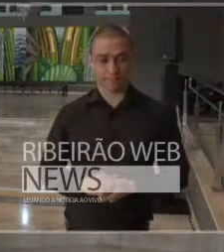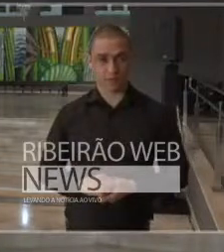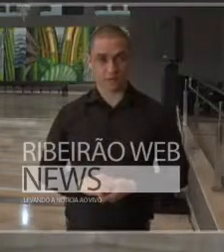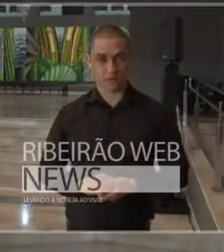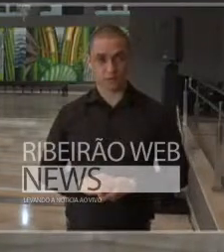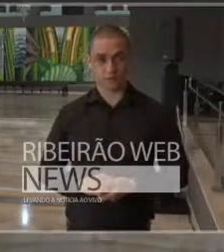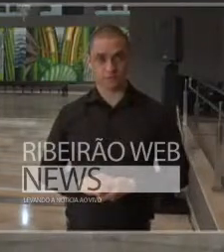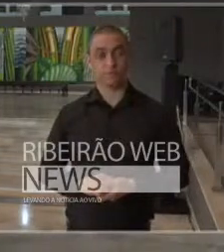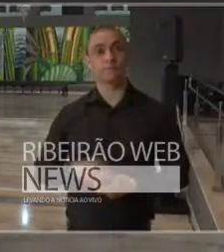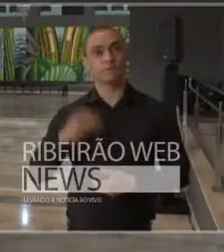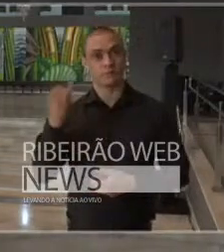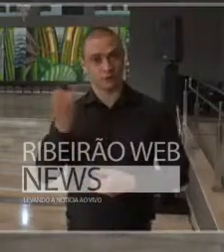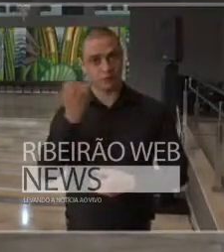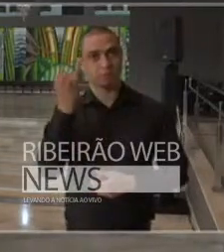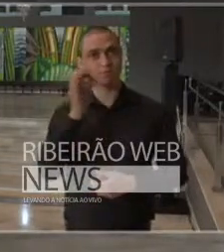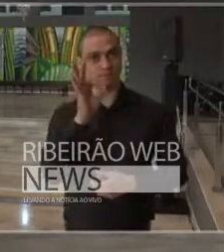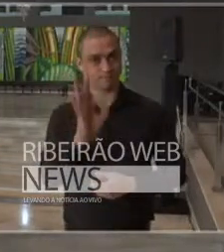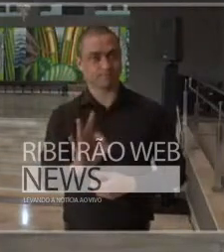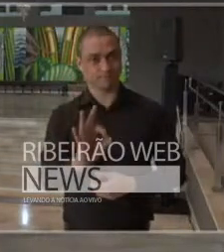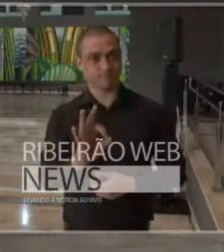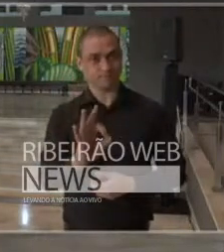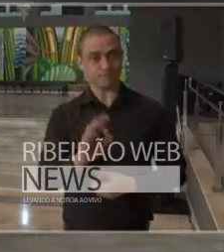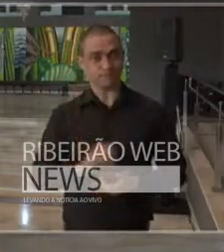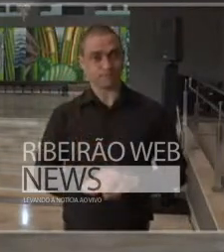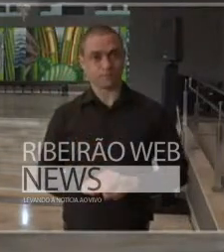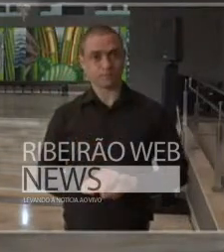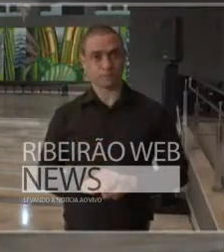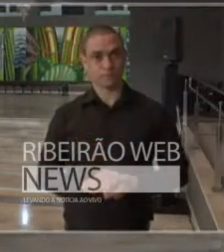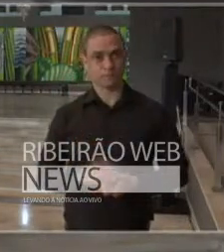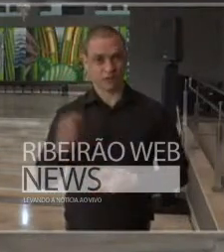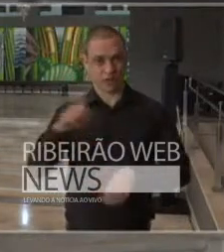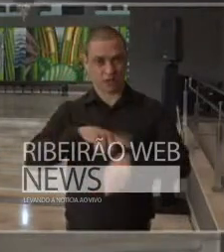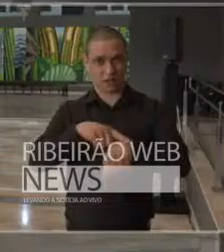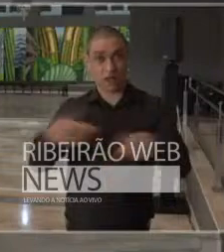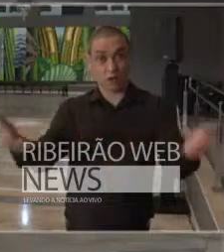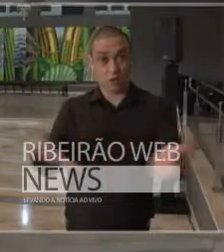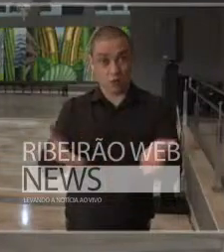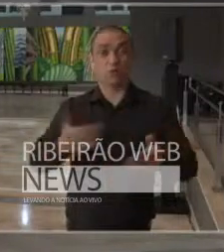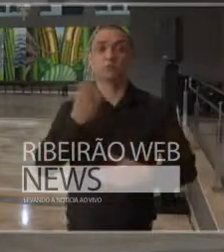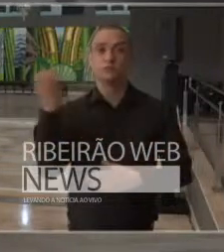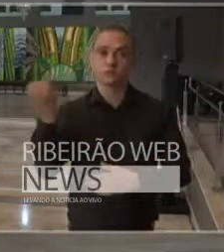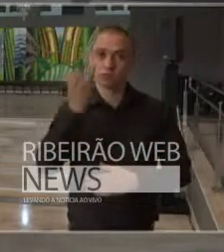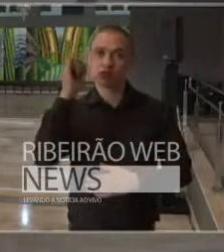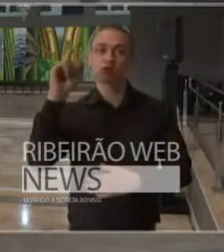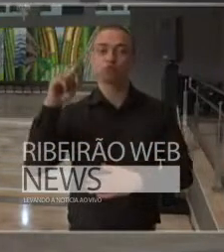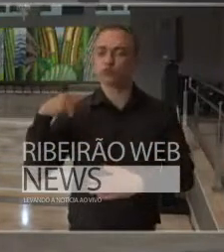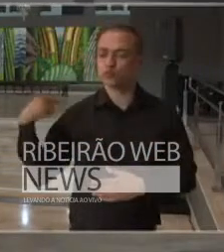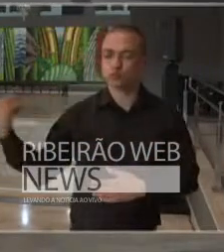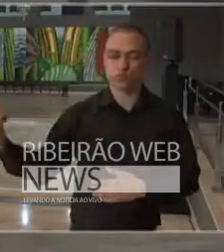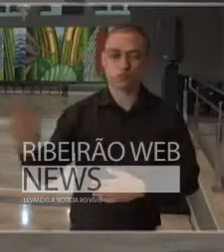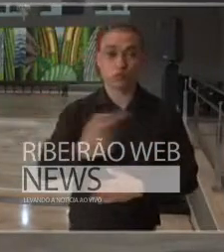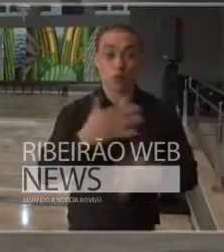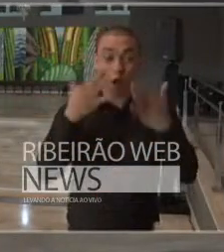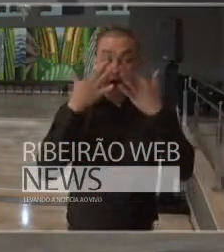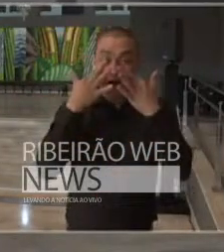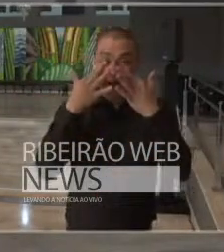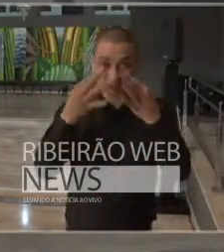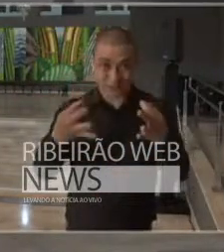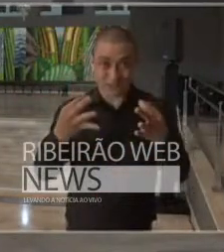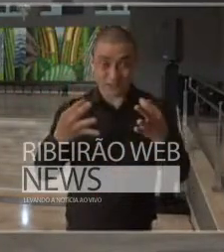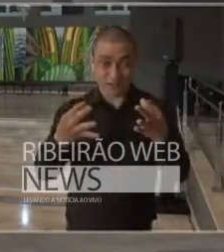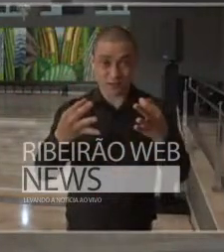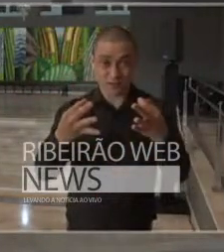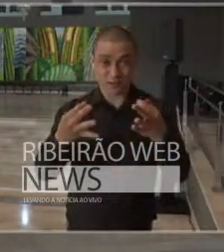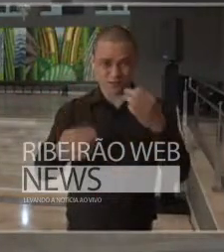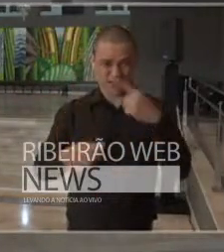É muito importante nesse momento nós estarmos atentos para que